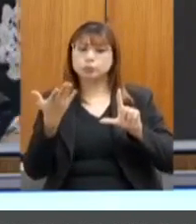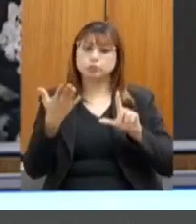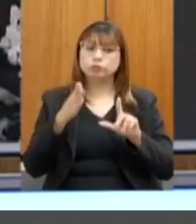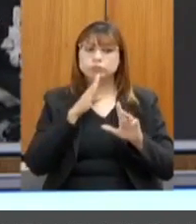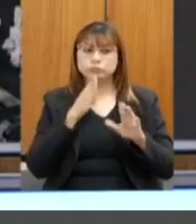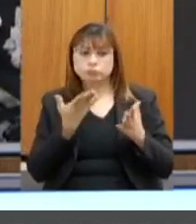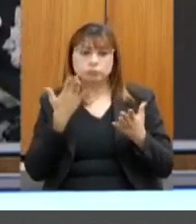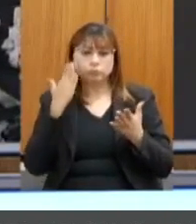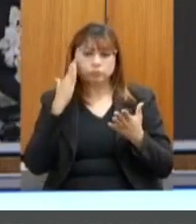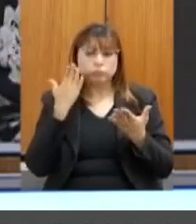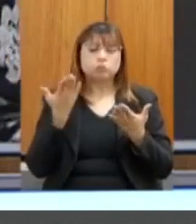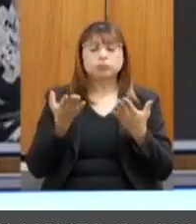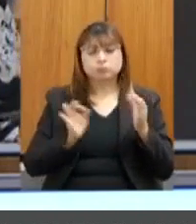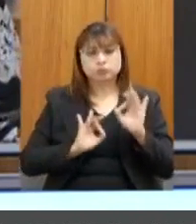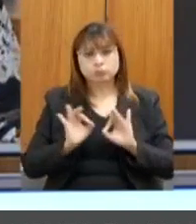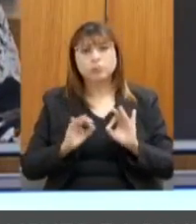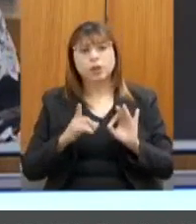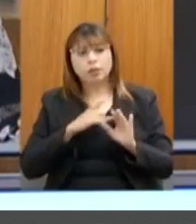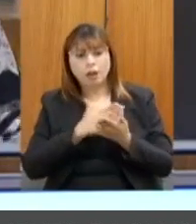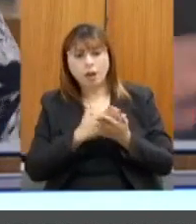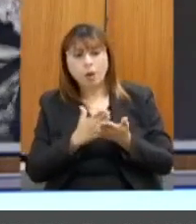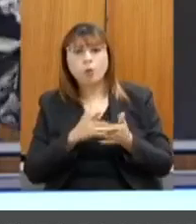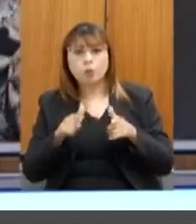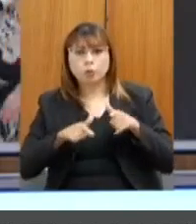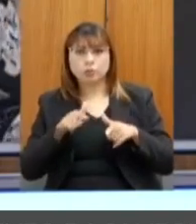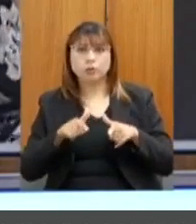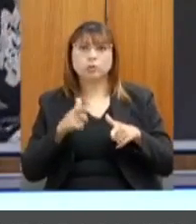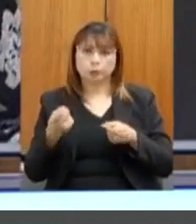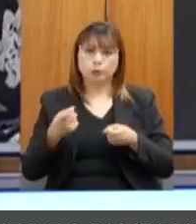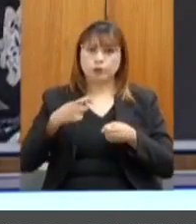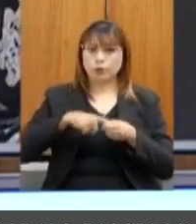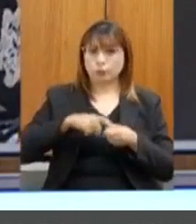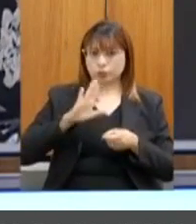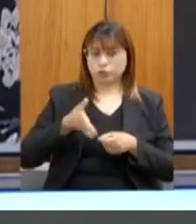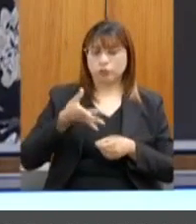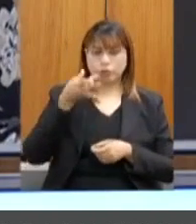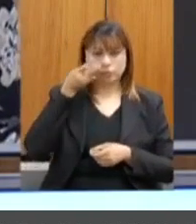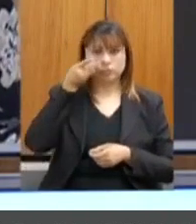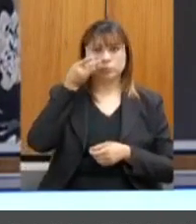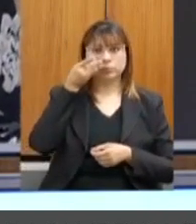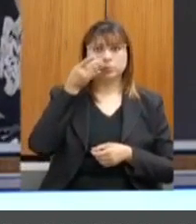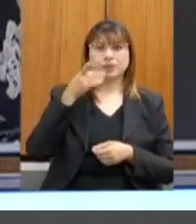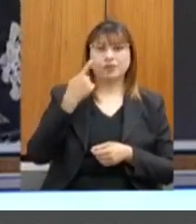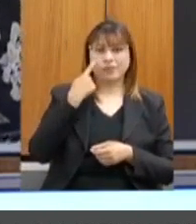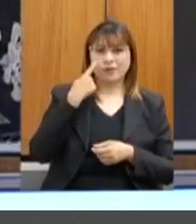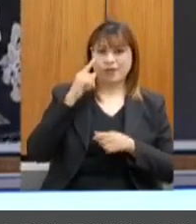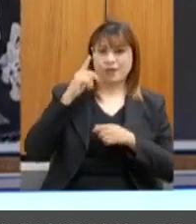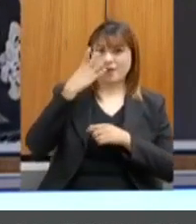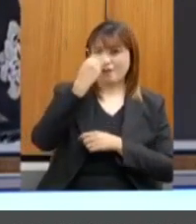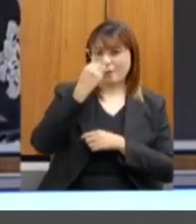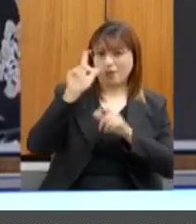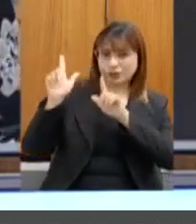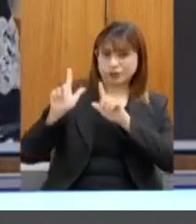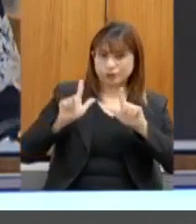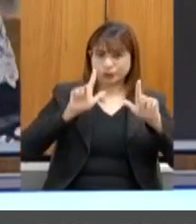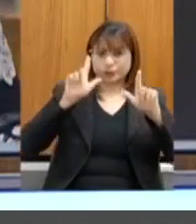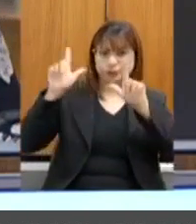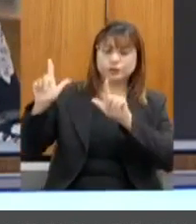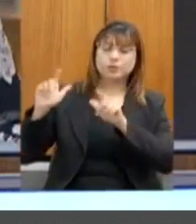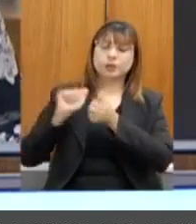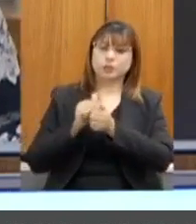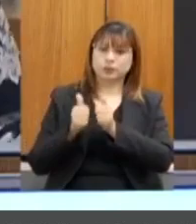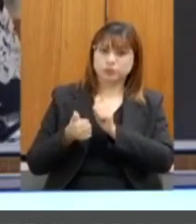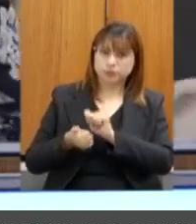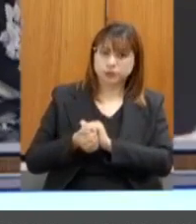algumas atividades presenciais já retomadas. Só nós temos algumas fotos aqui, fizemos toda a adaptação das nossas unidades para